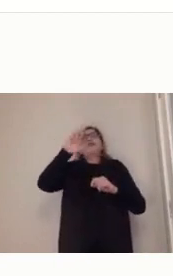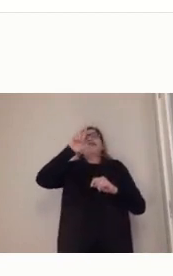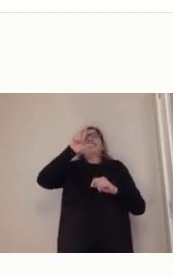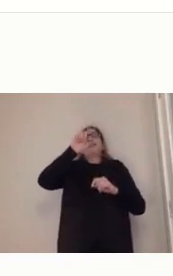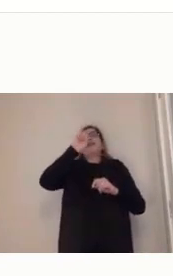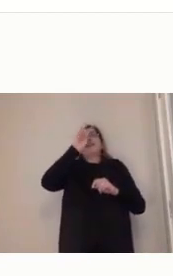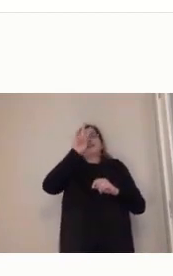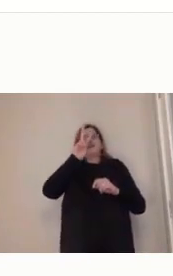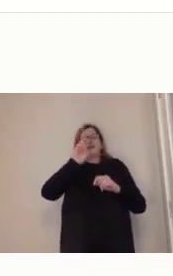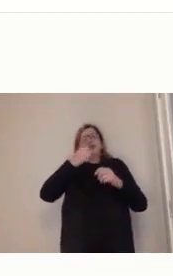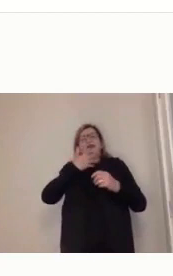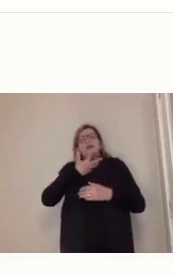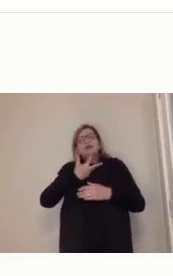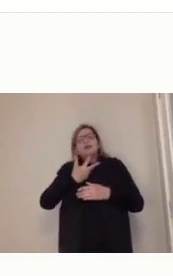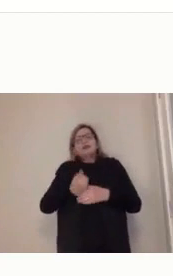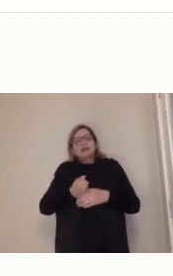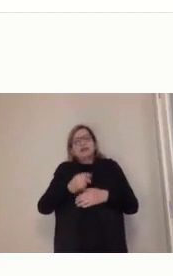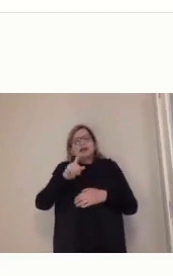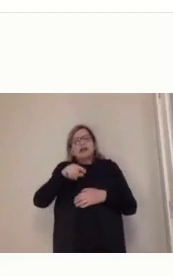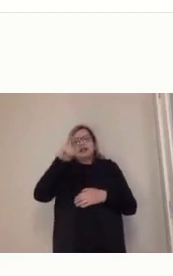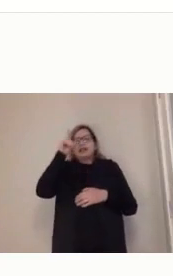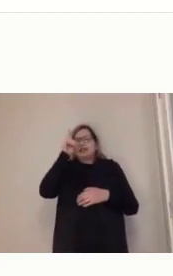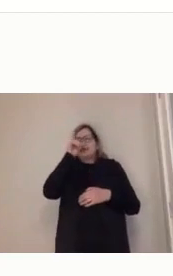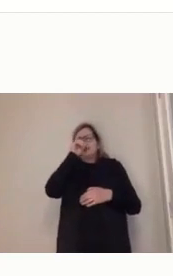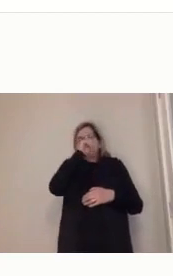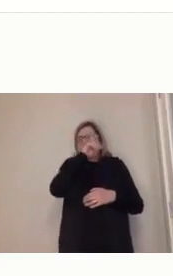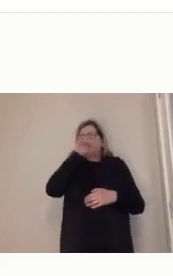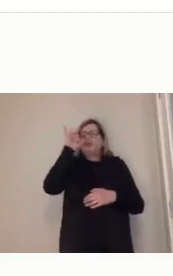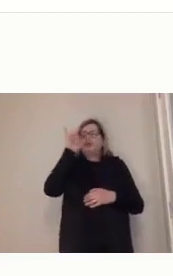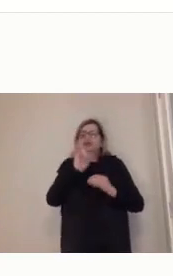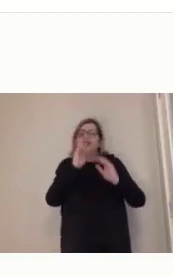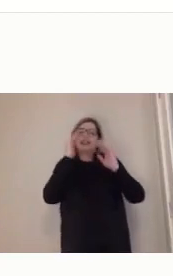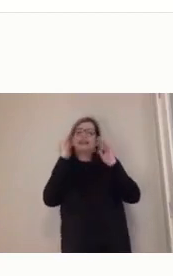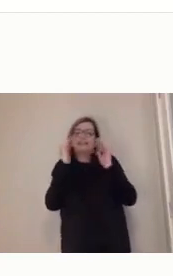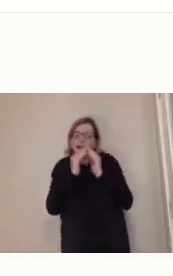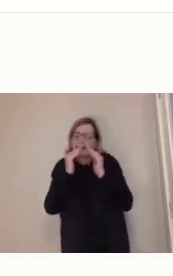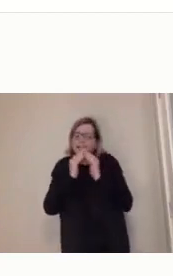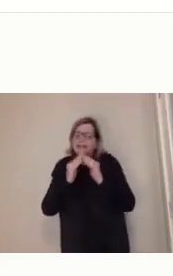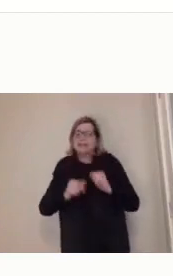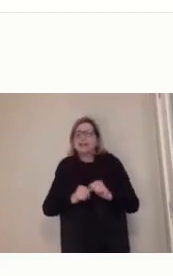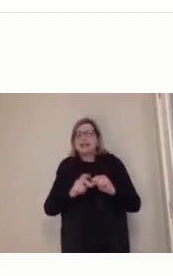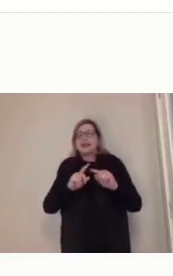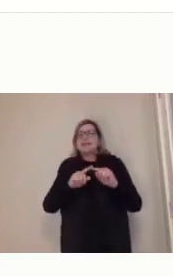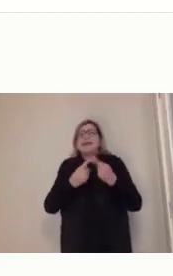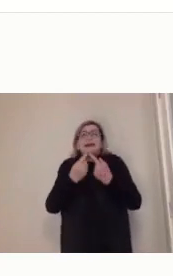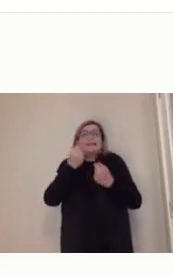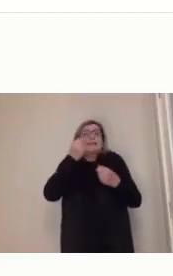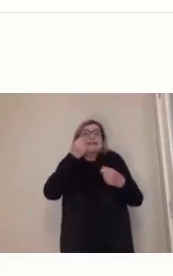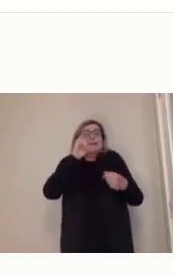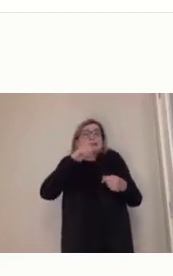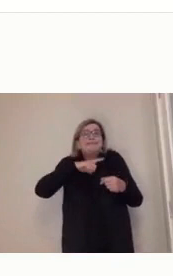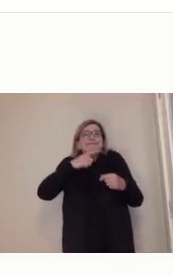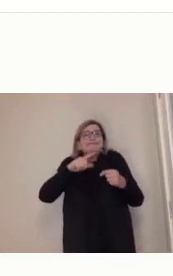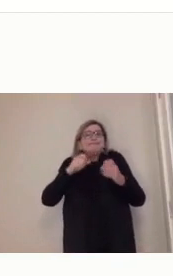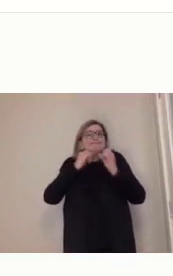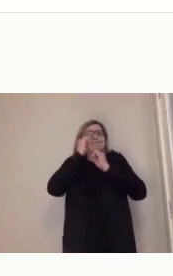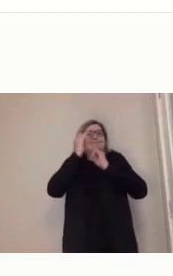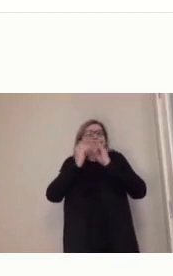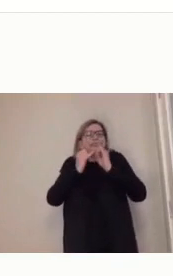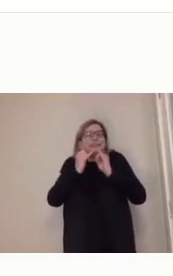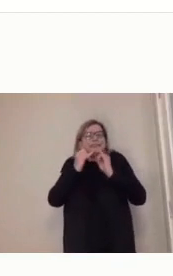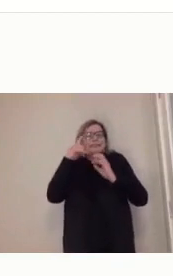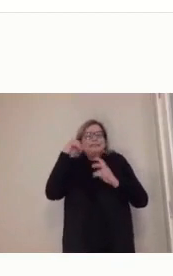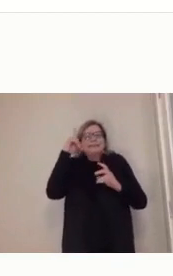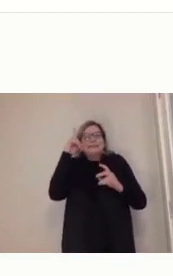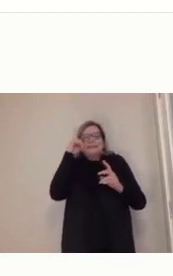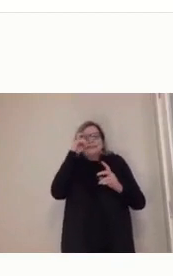Mas se não fosse isso, eu creio que seria muito pior ainda para nós, né? A falta de informação seria muito maior. A falta